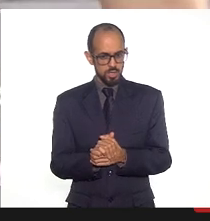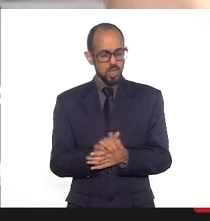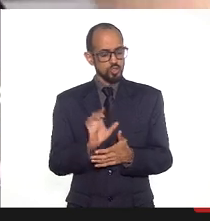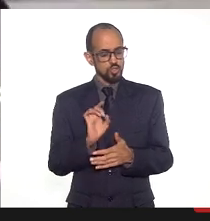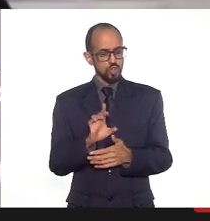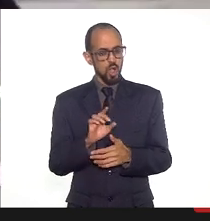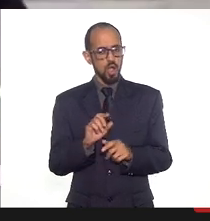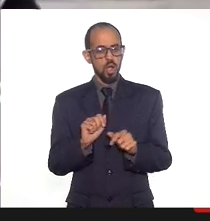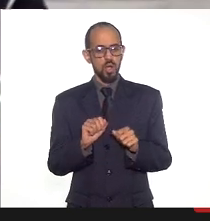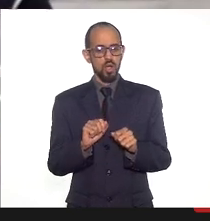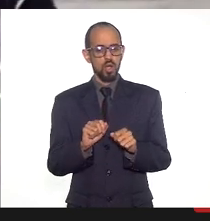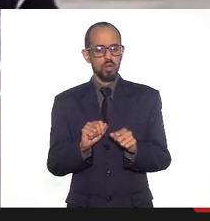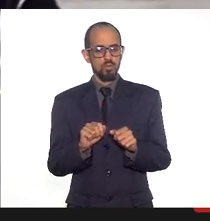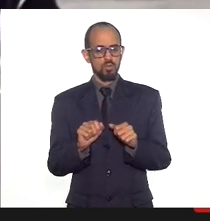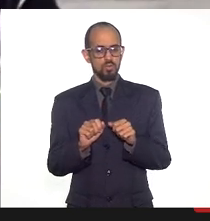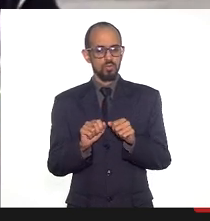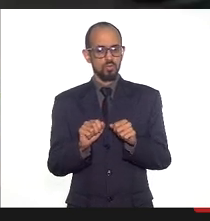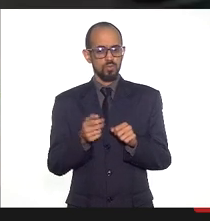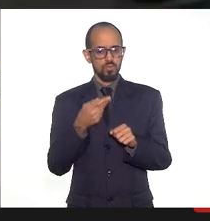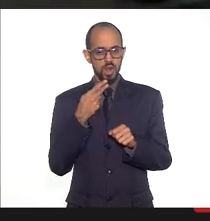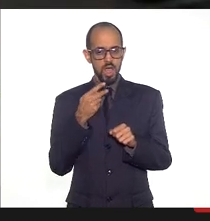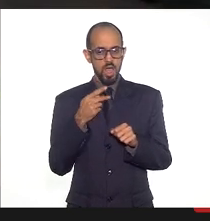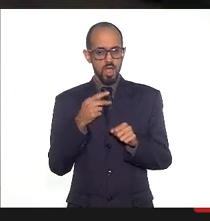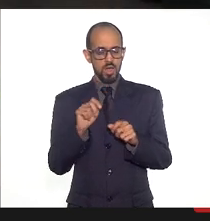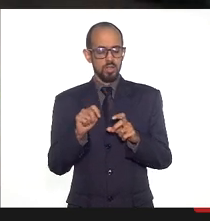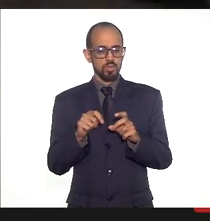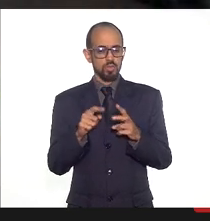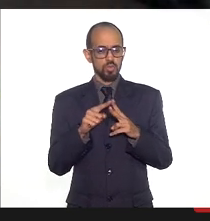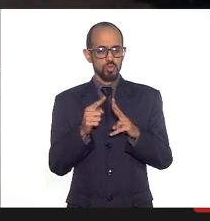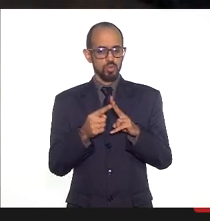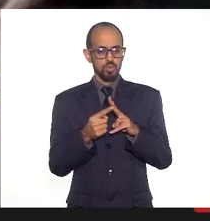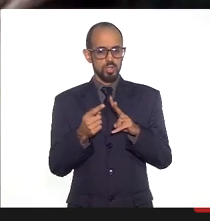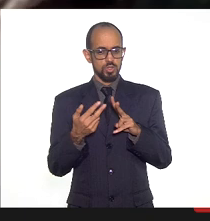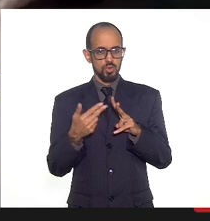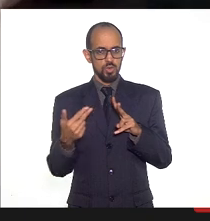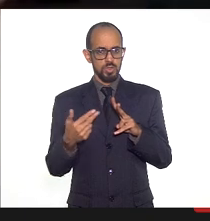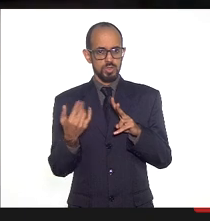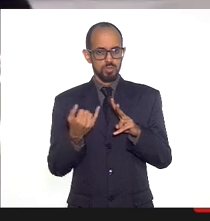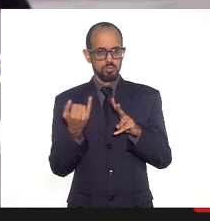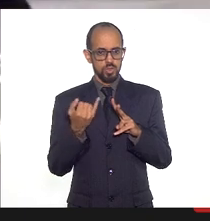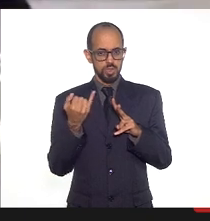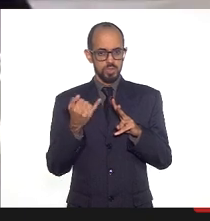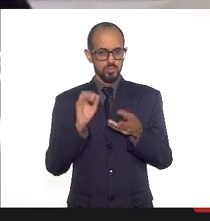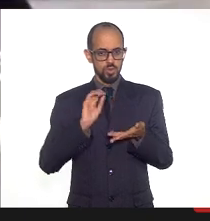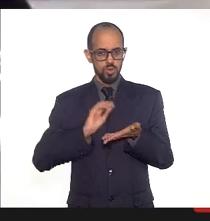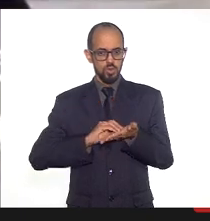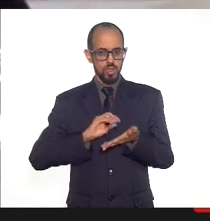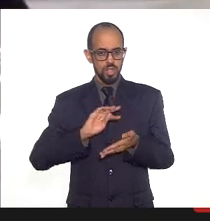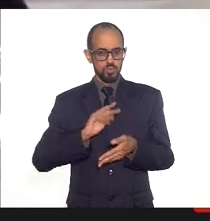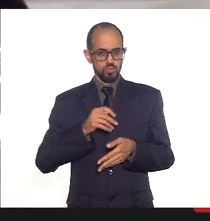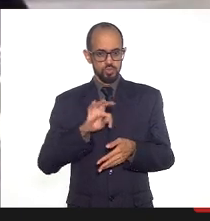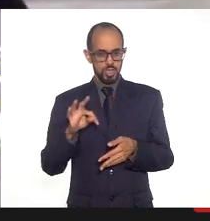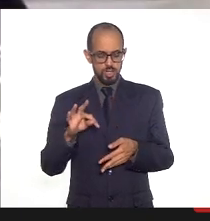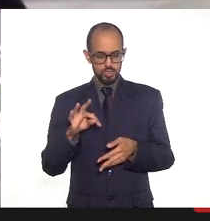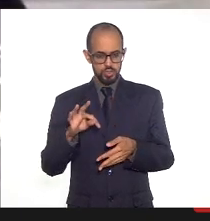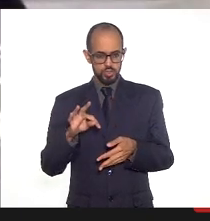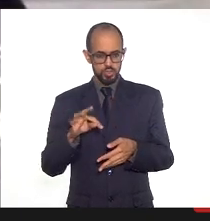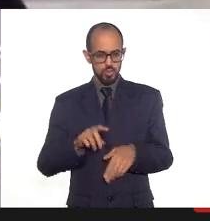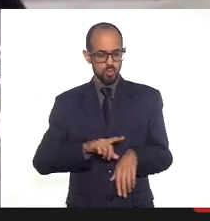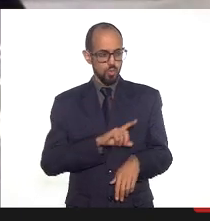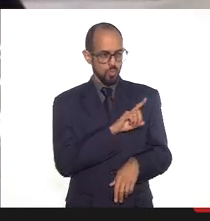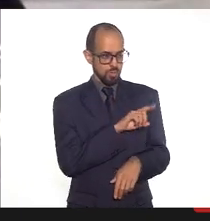colocar aqui, só colocar duas observações que foram feitas nos chats, uma pelos